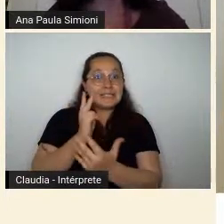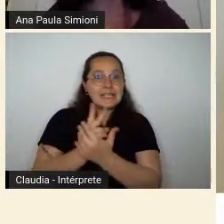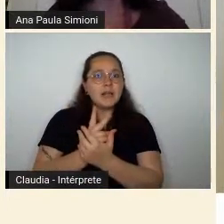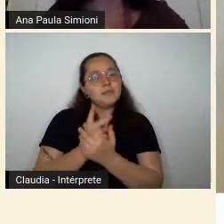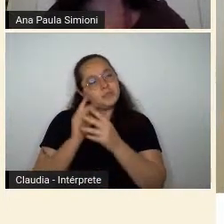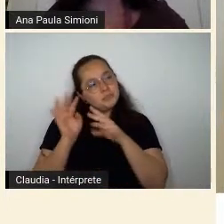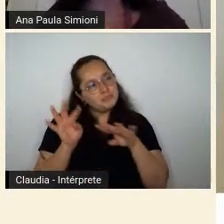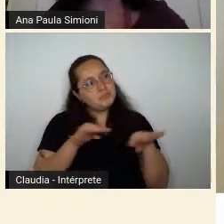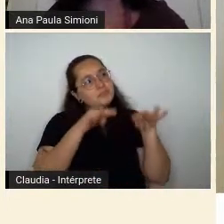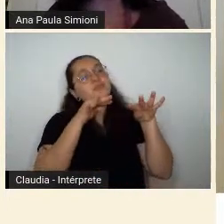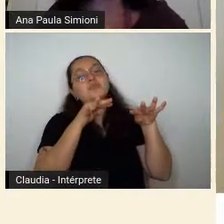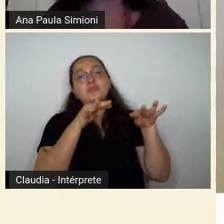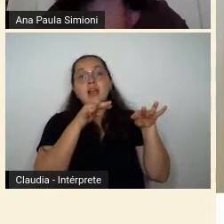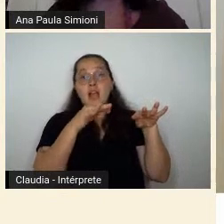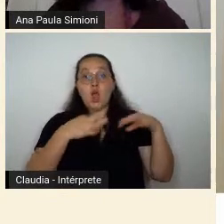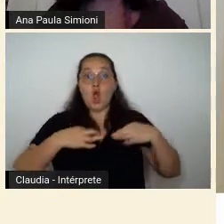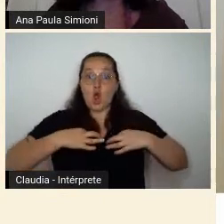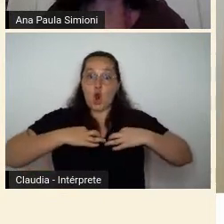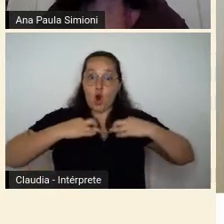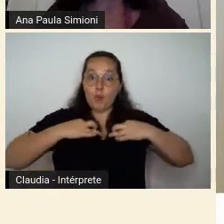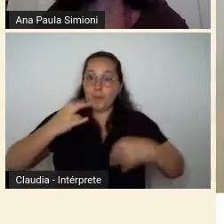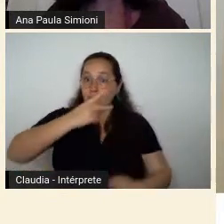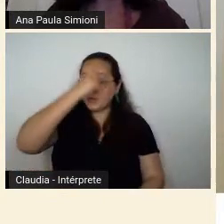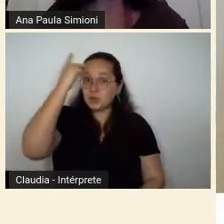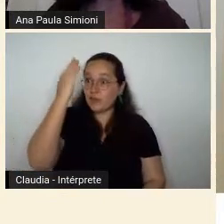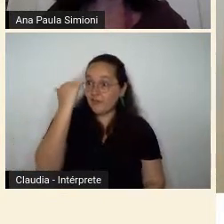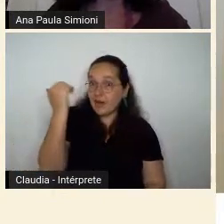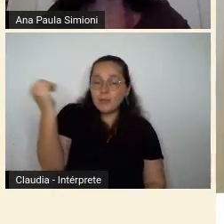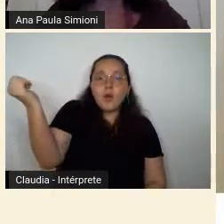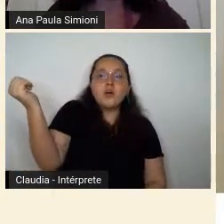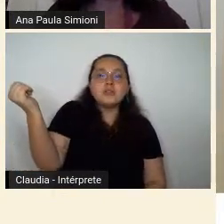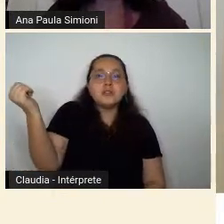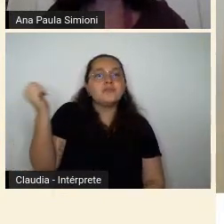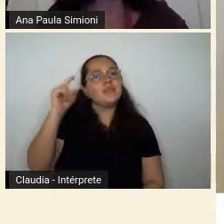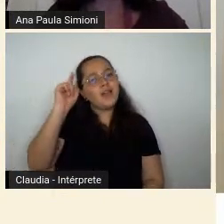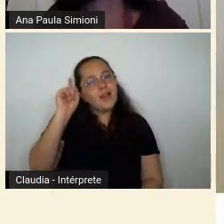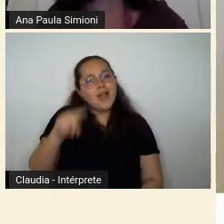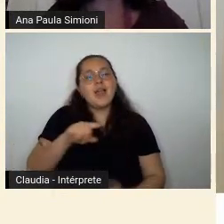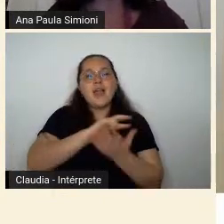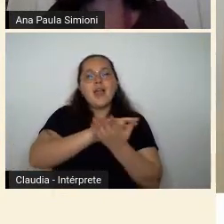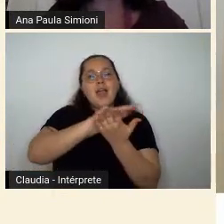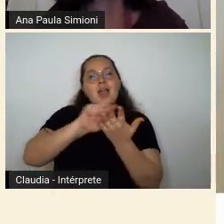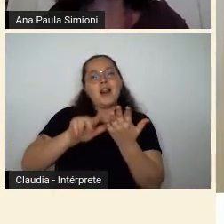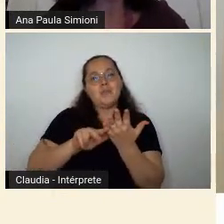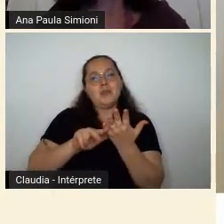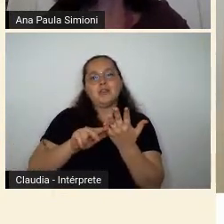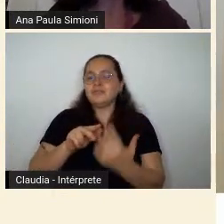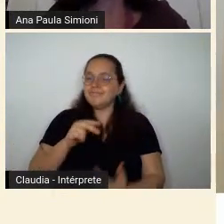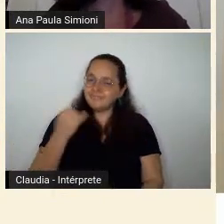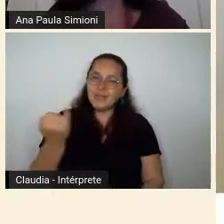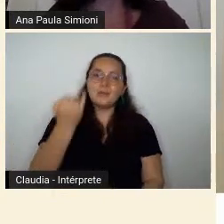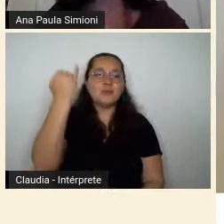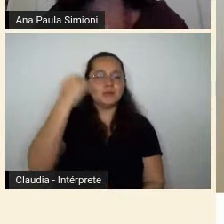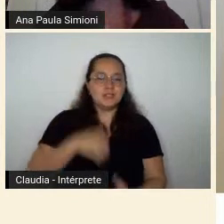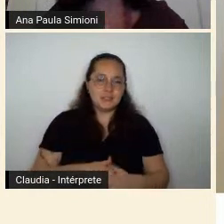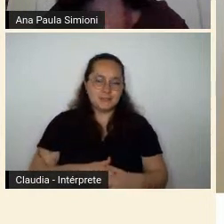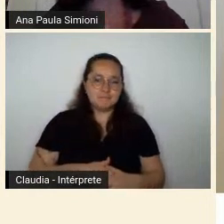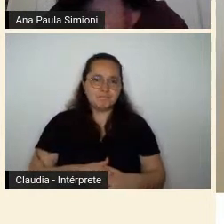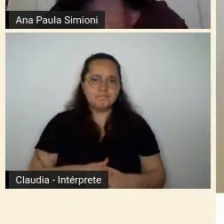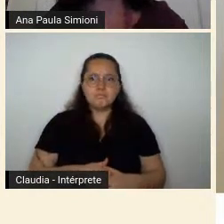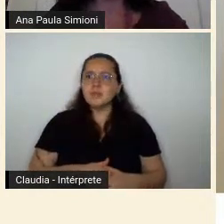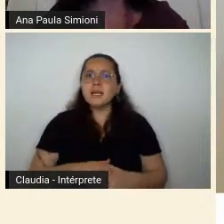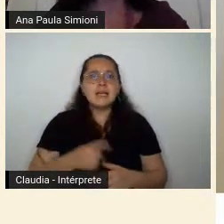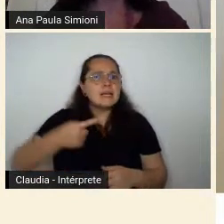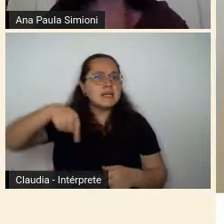e roupas de grandes costureiros dos anos 20, fossem elementos indispensáveis desse discurso. essas contradições